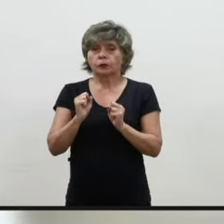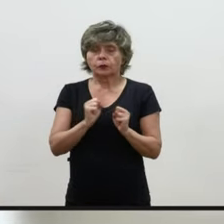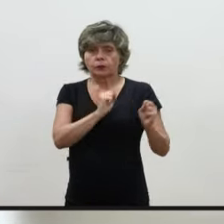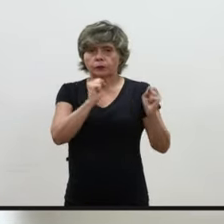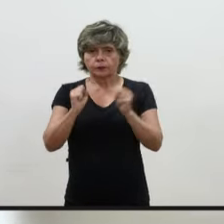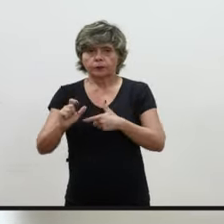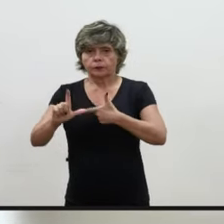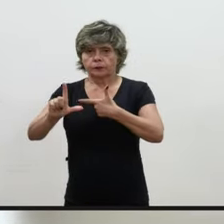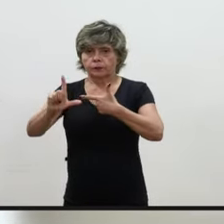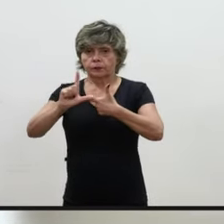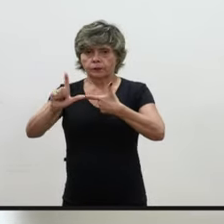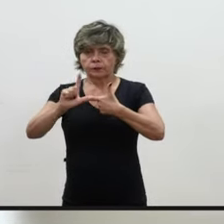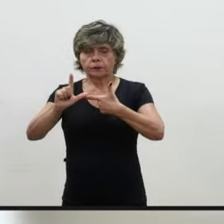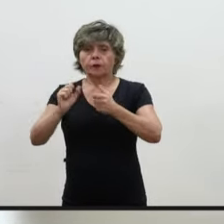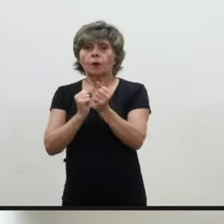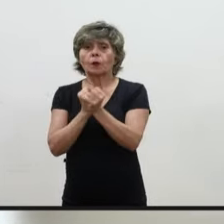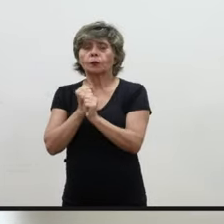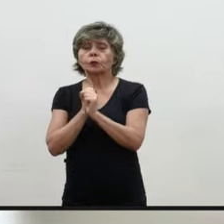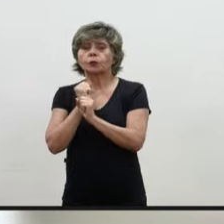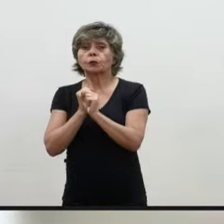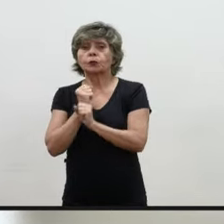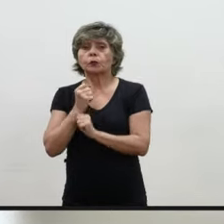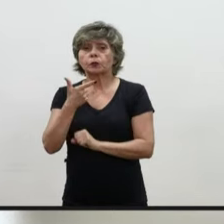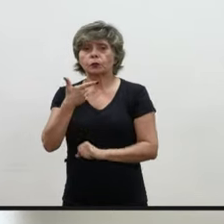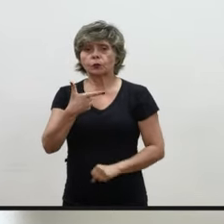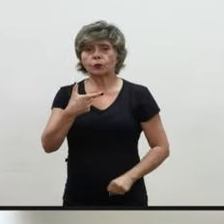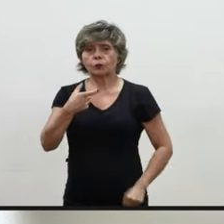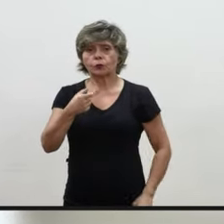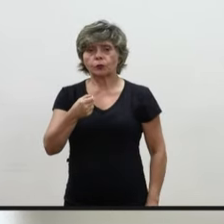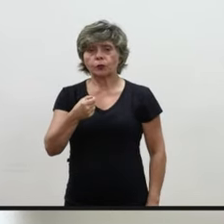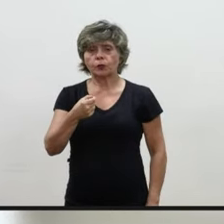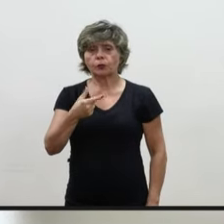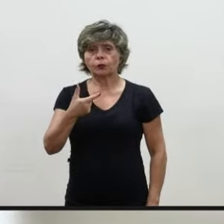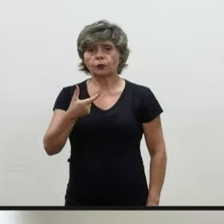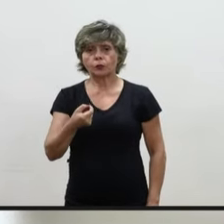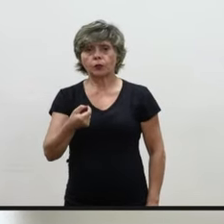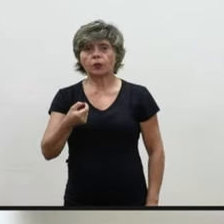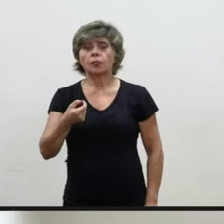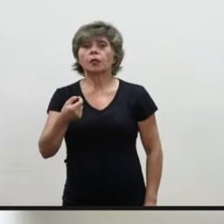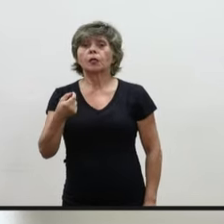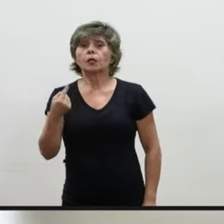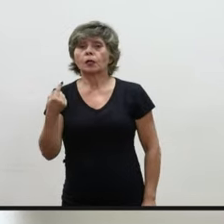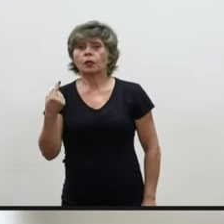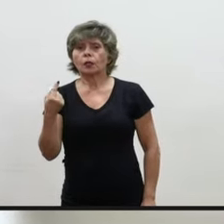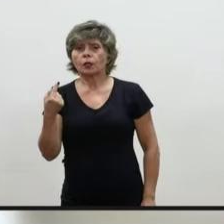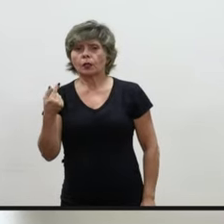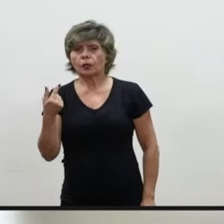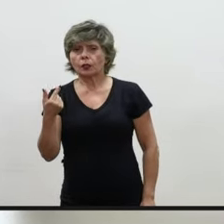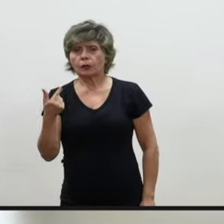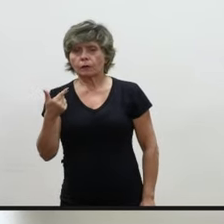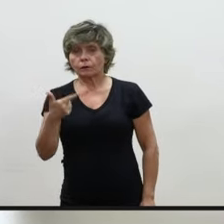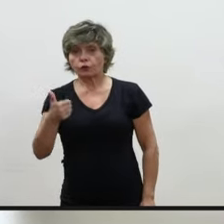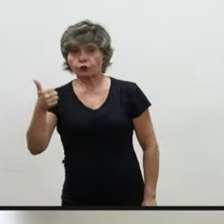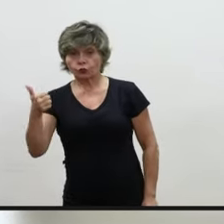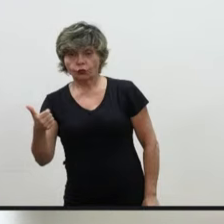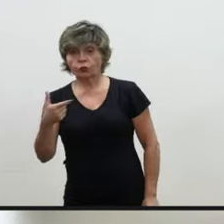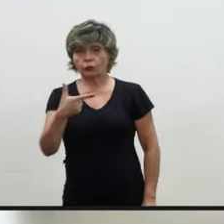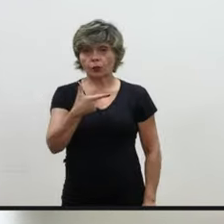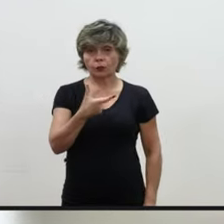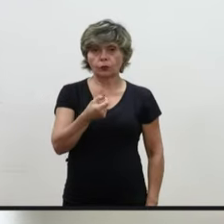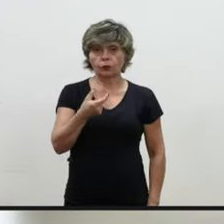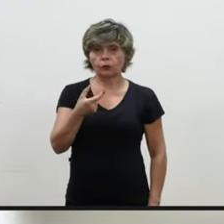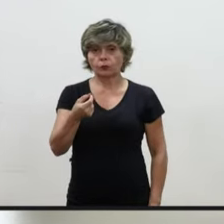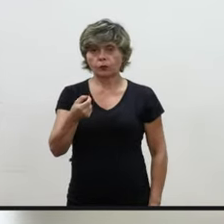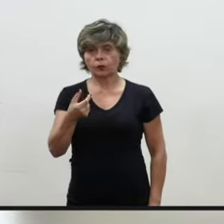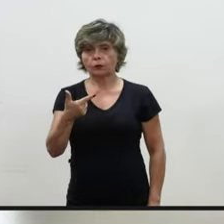2001 e 24. Fato que pode ocasionar, tanto em processo de fiscalização,